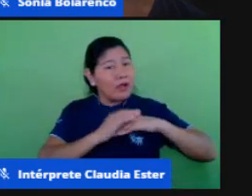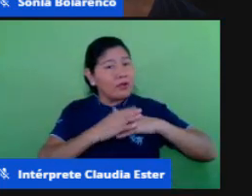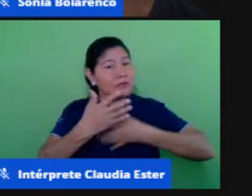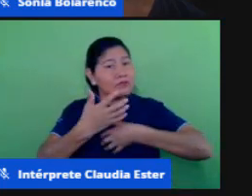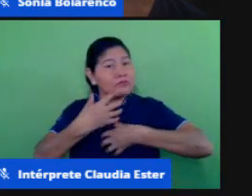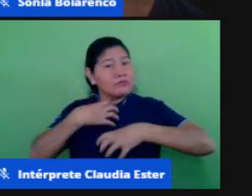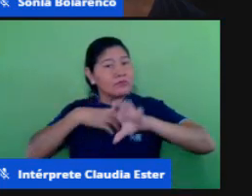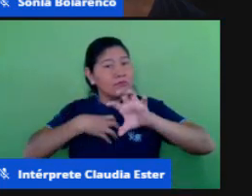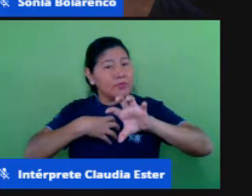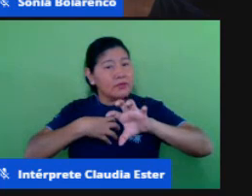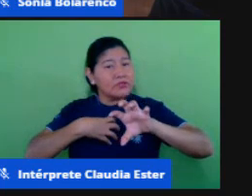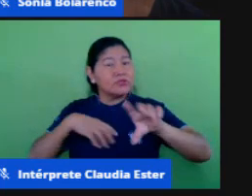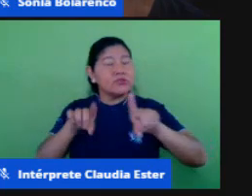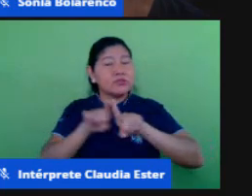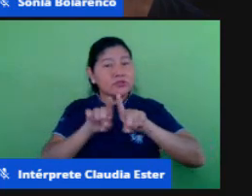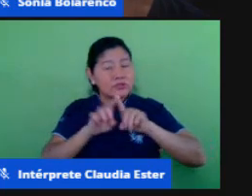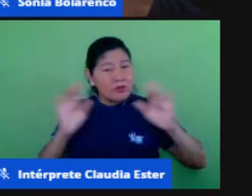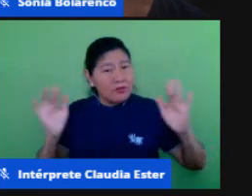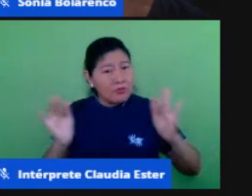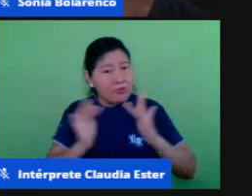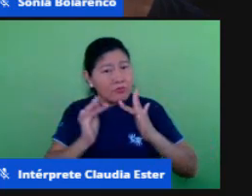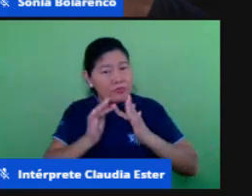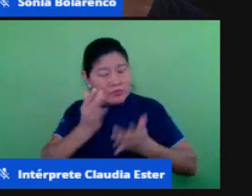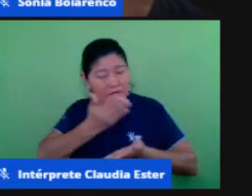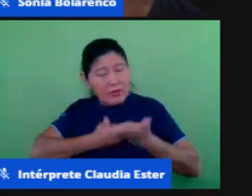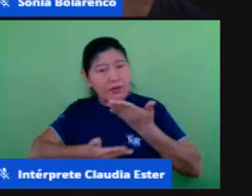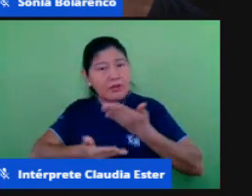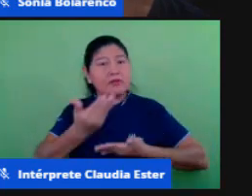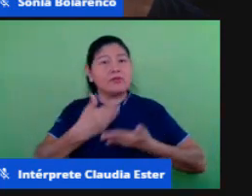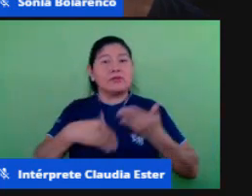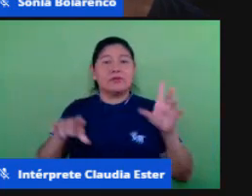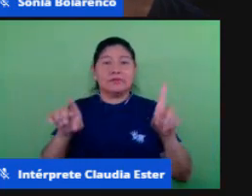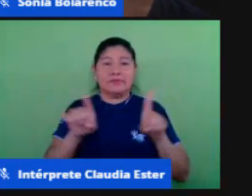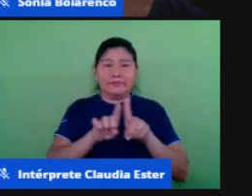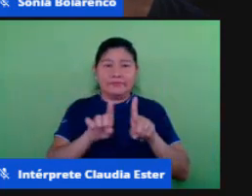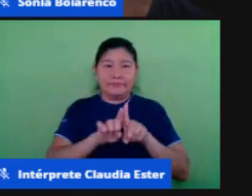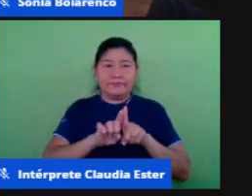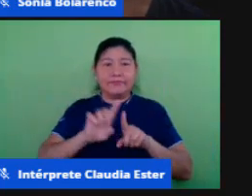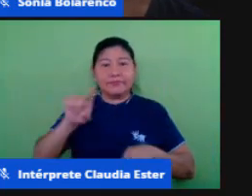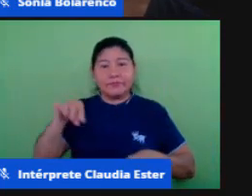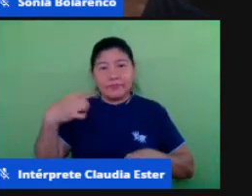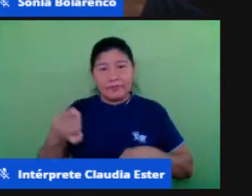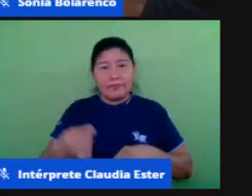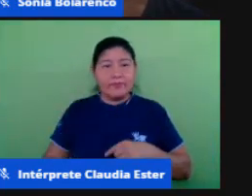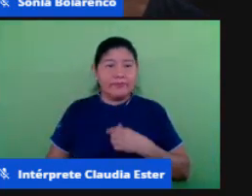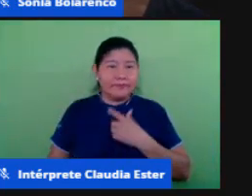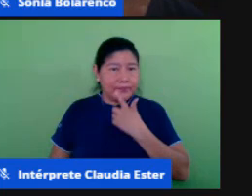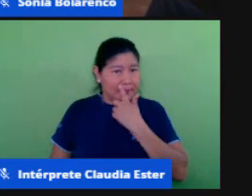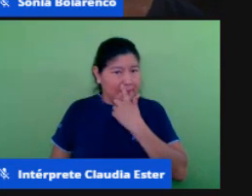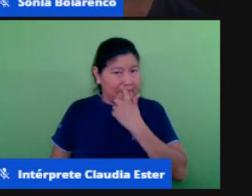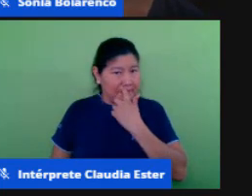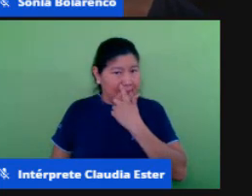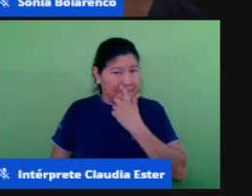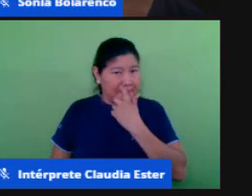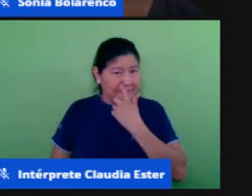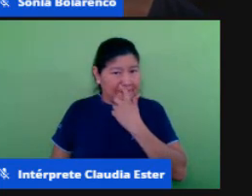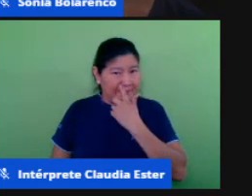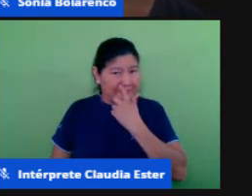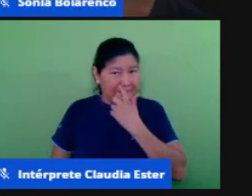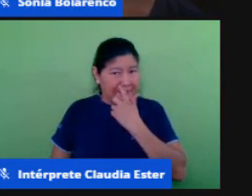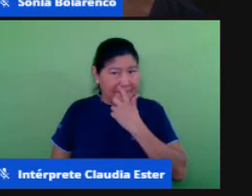mediações e interações no próximo slide outro ponto que é